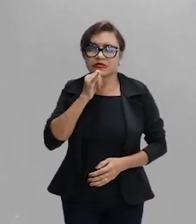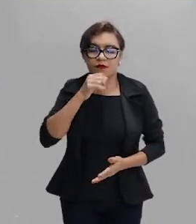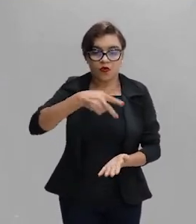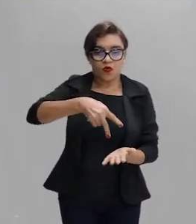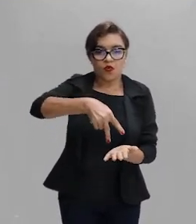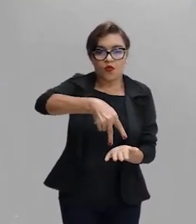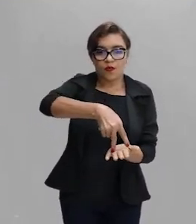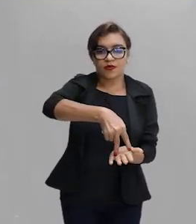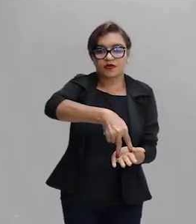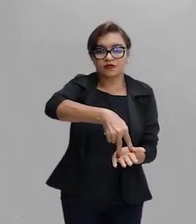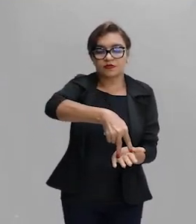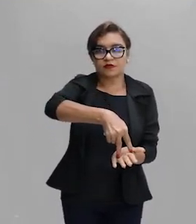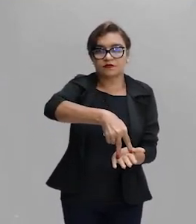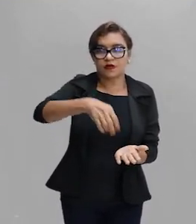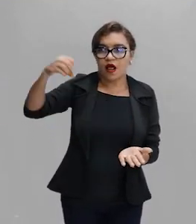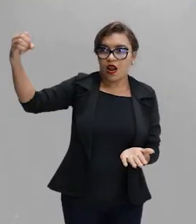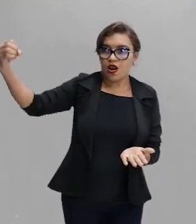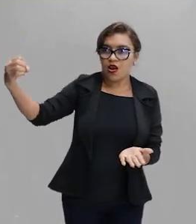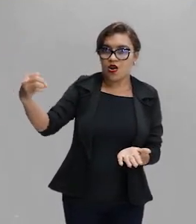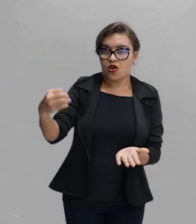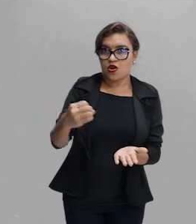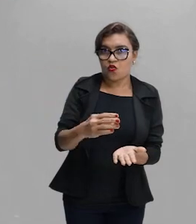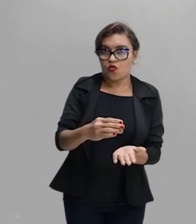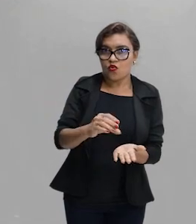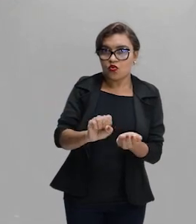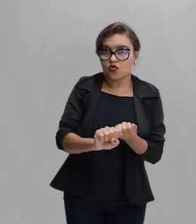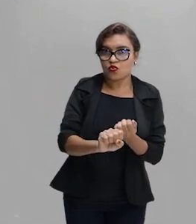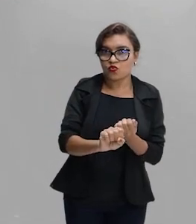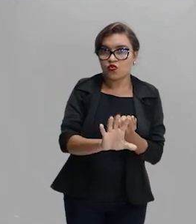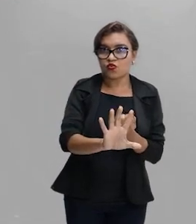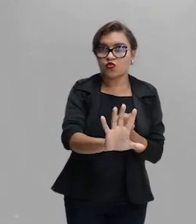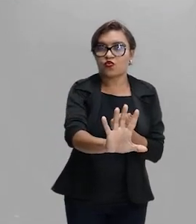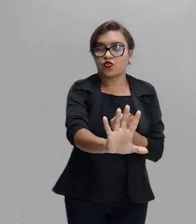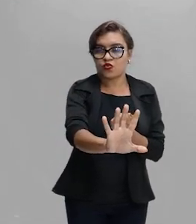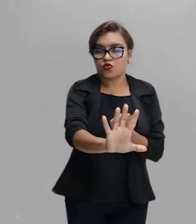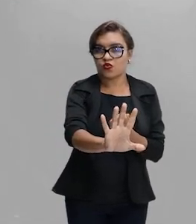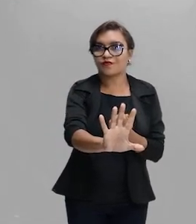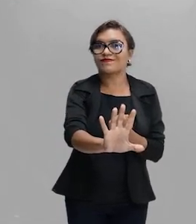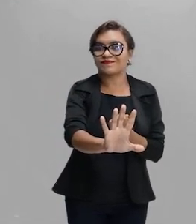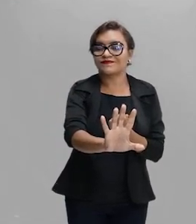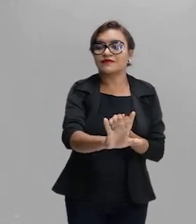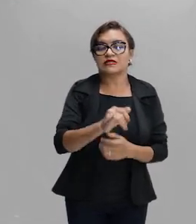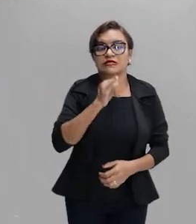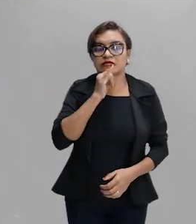E o que a gente consegue perceber é que no momento que a luz bate, ela sofre um desvio.